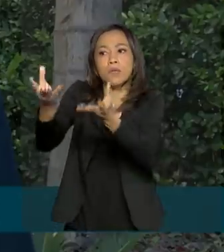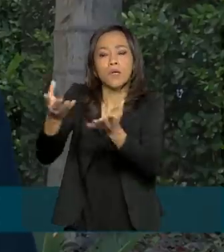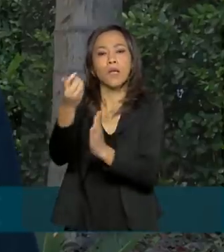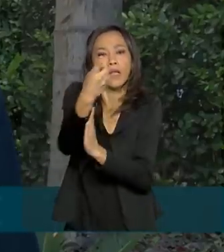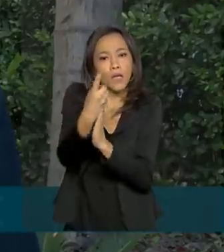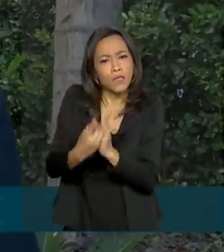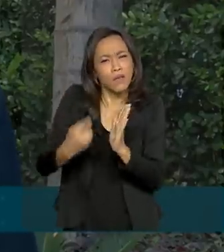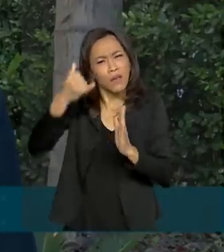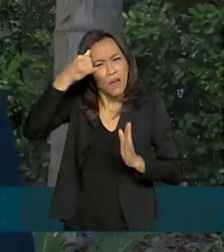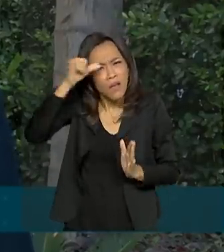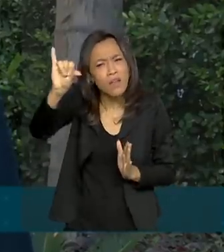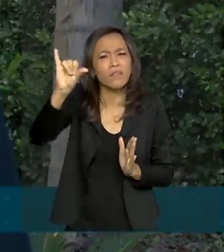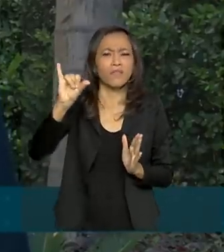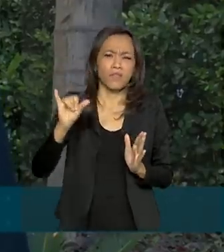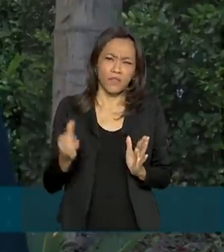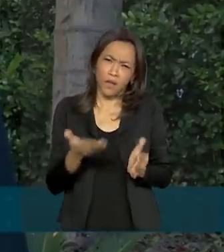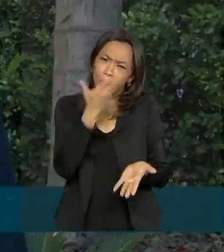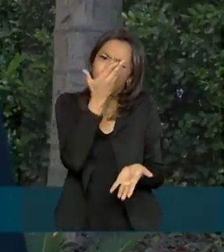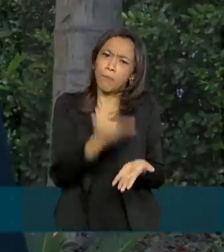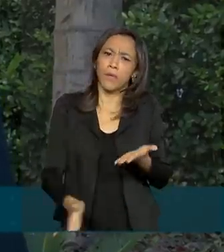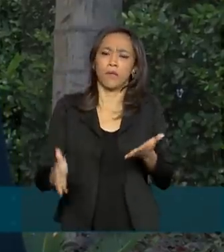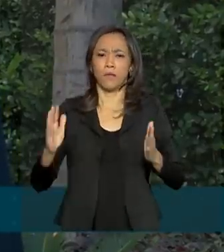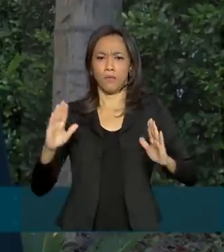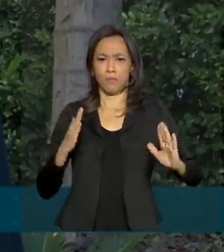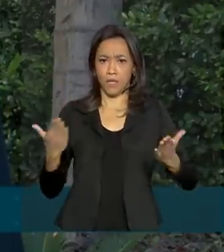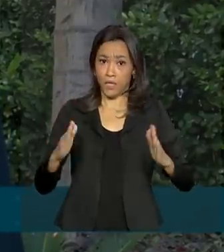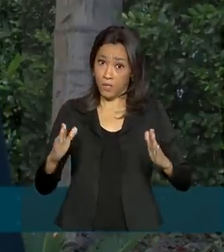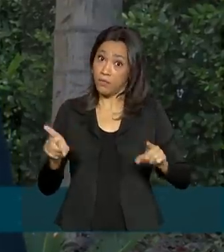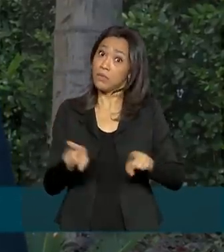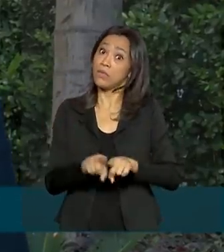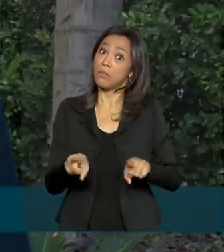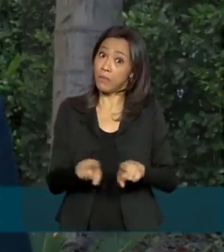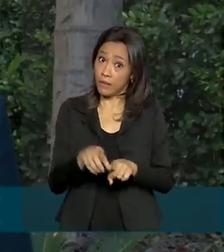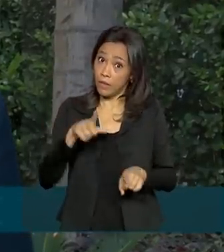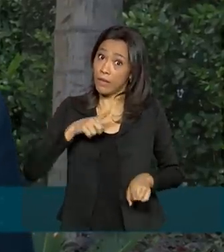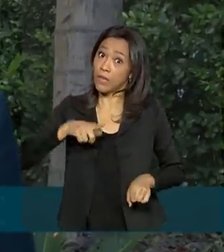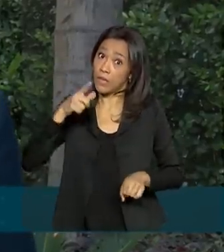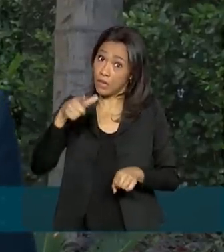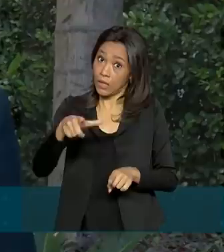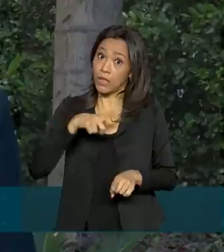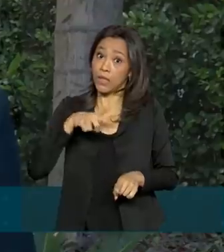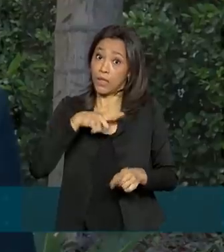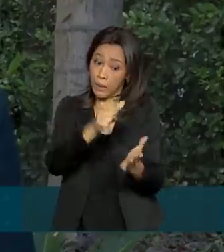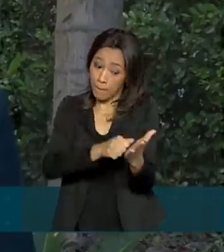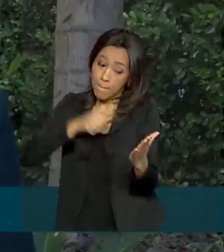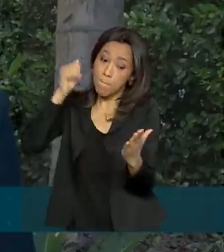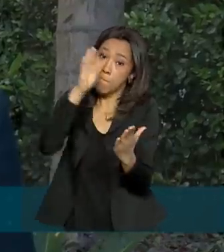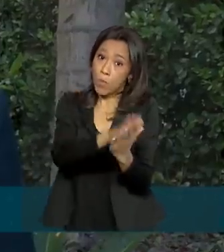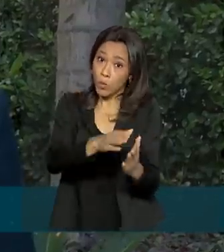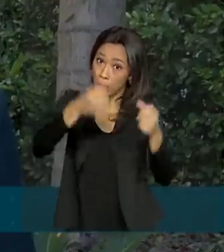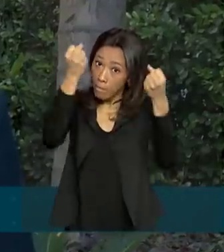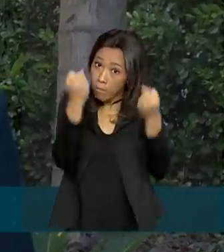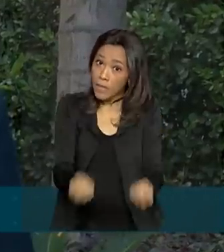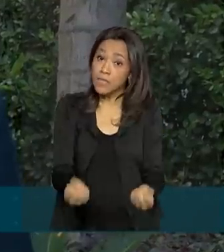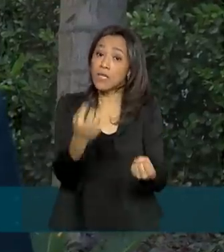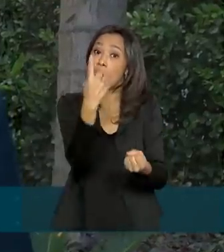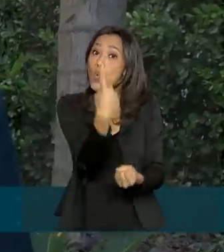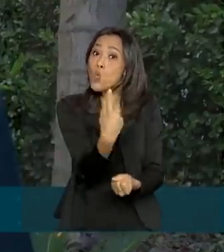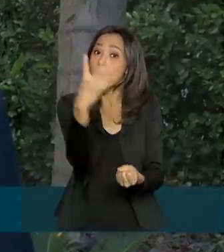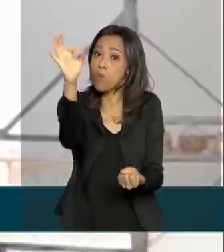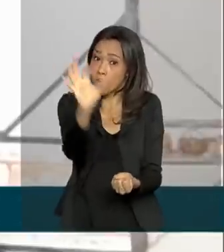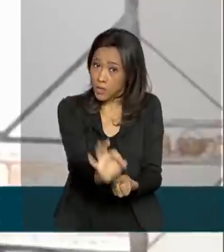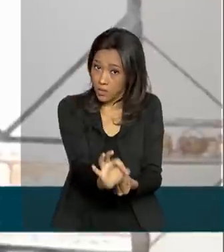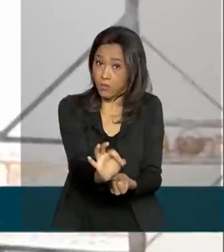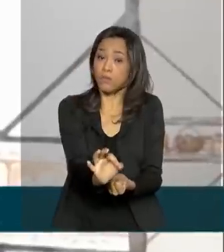perder esse prazo e ter a multa, que é uma multa que pode ser pesada, porque ela é de 1% ao mês sob o imposto